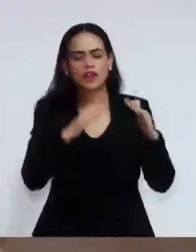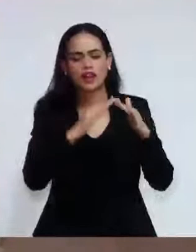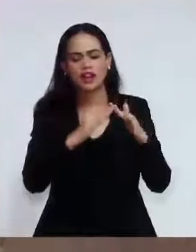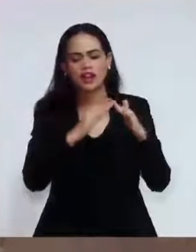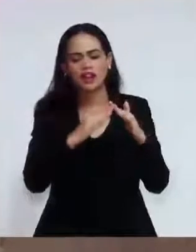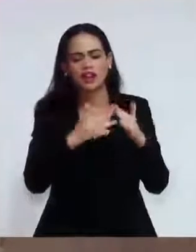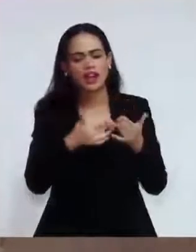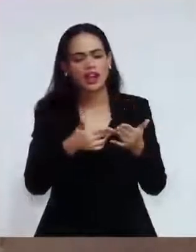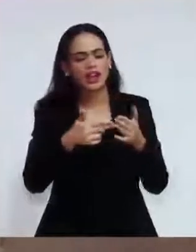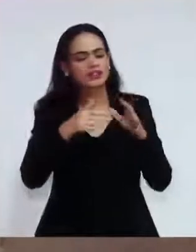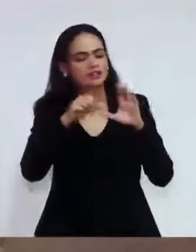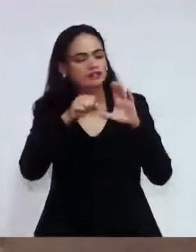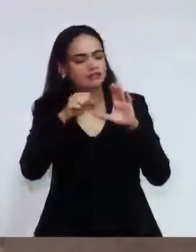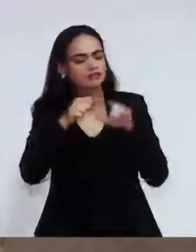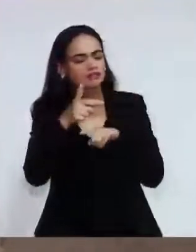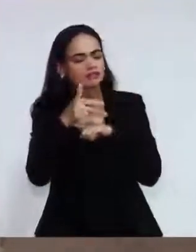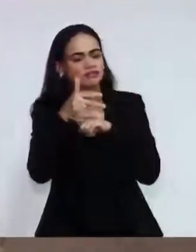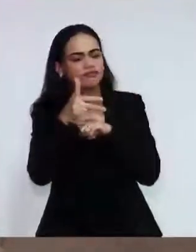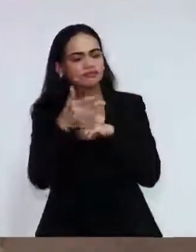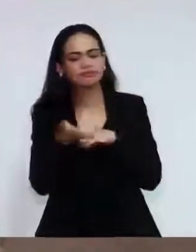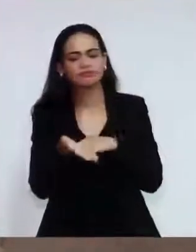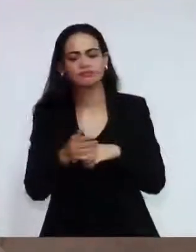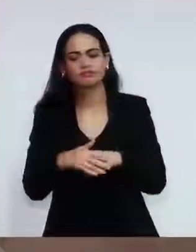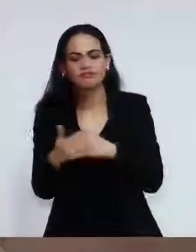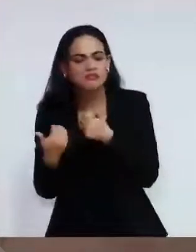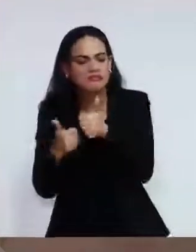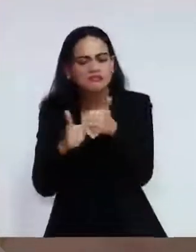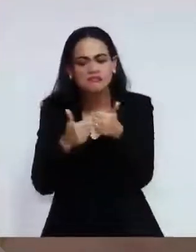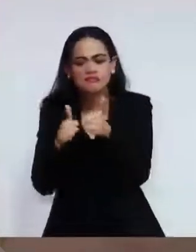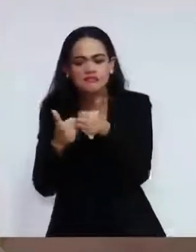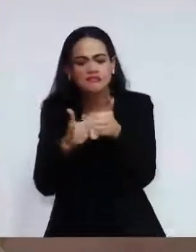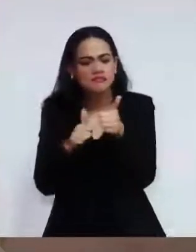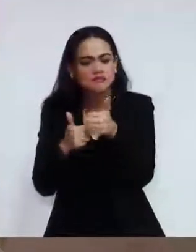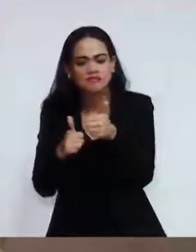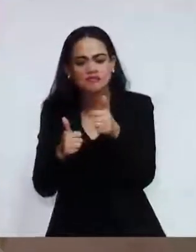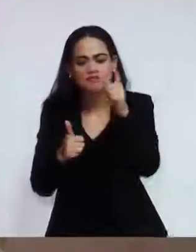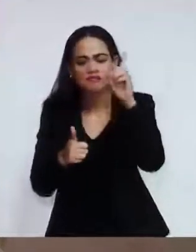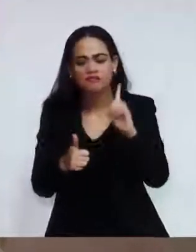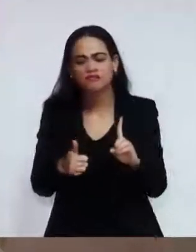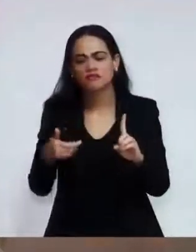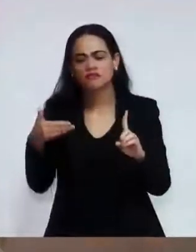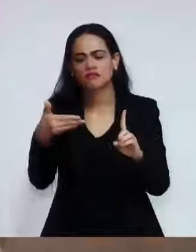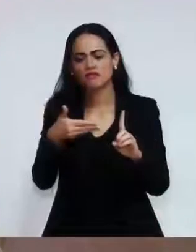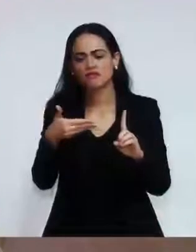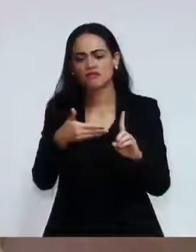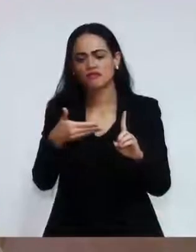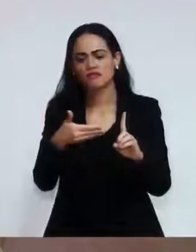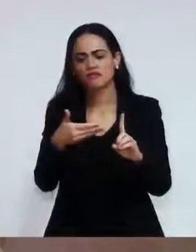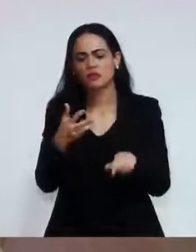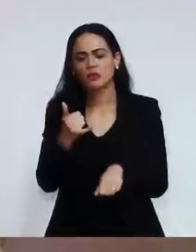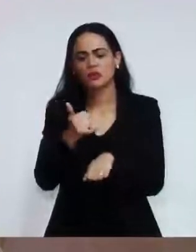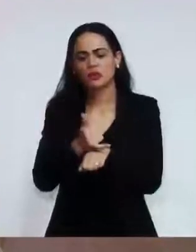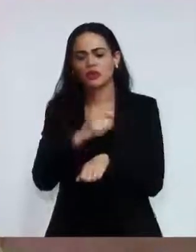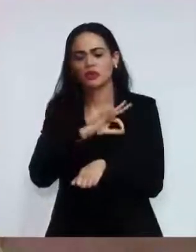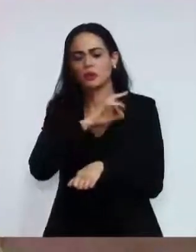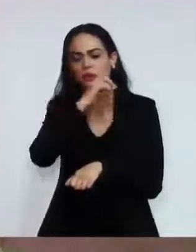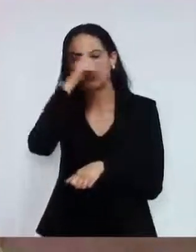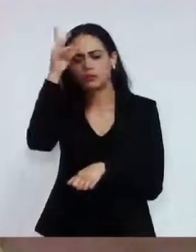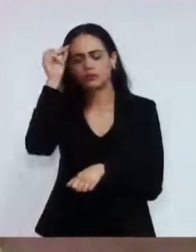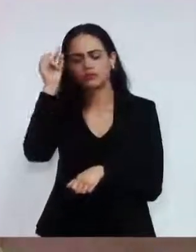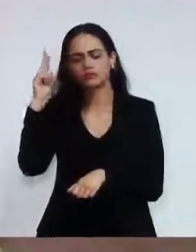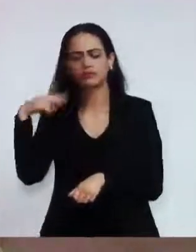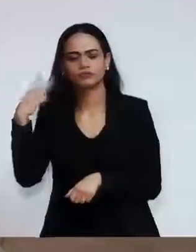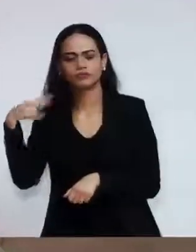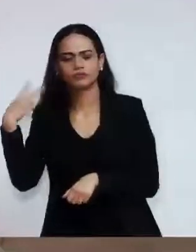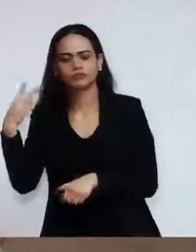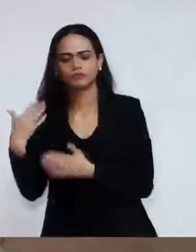denunciar, sim, ficar perseguindo um comandante da guarda municipal, eu acho que não cabe a vereador algum aqui.